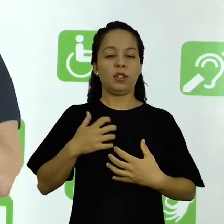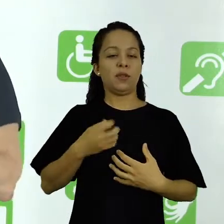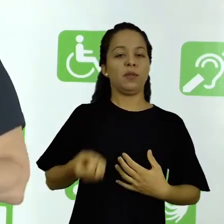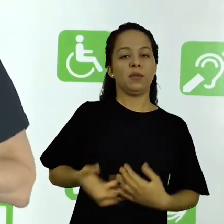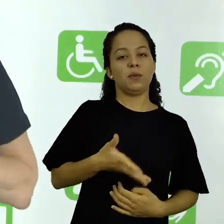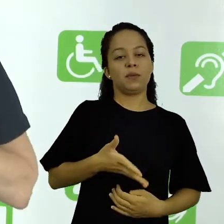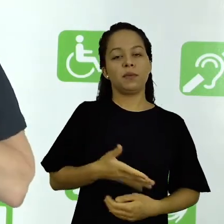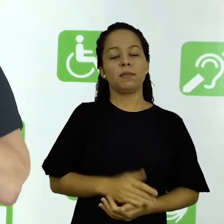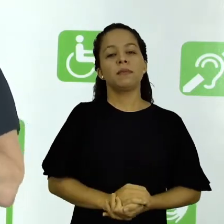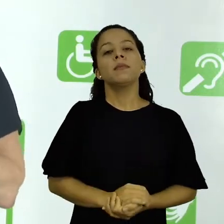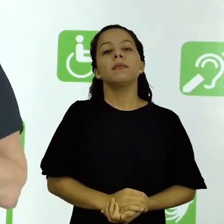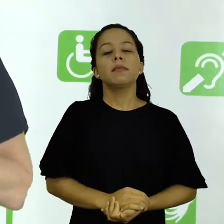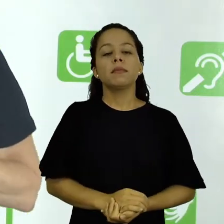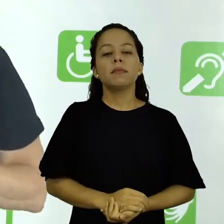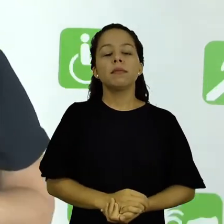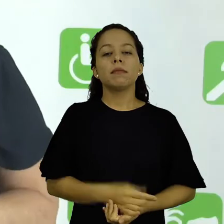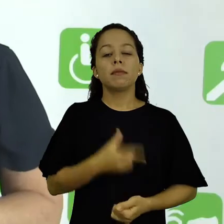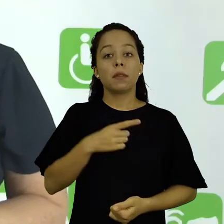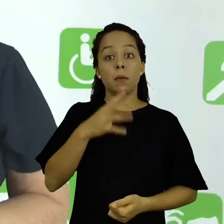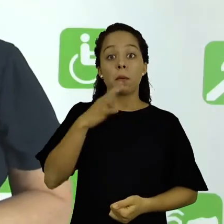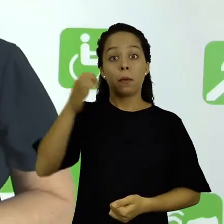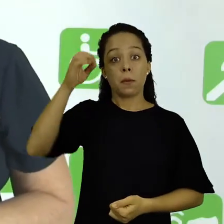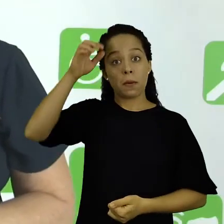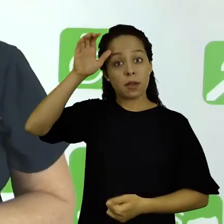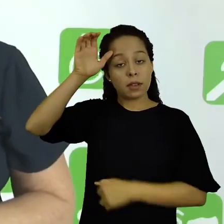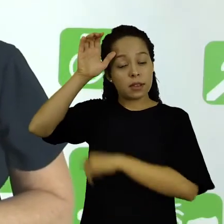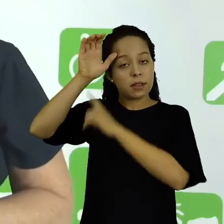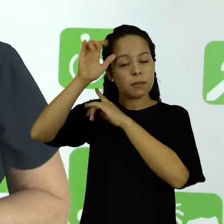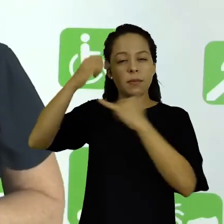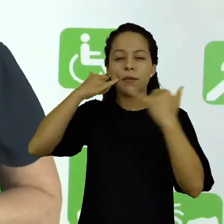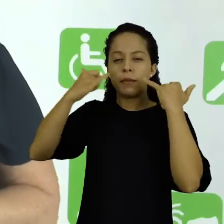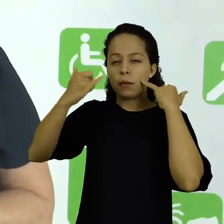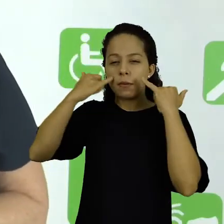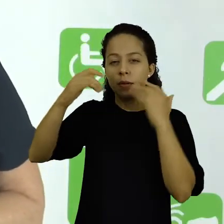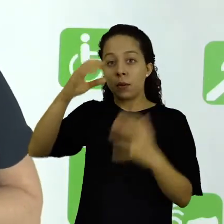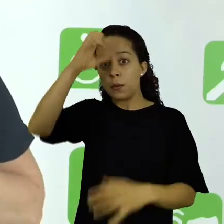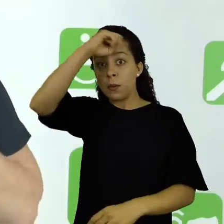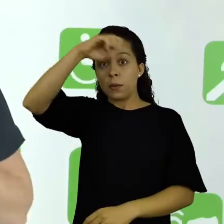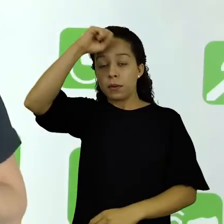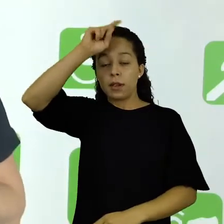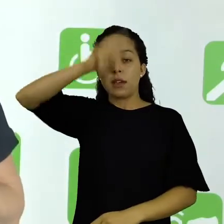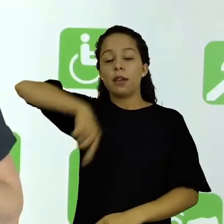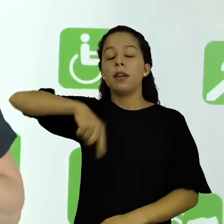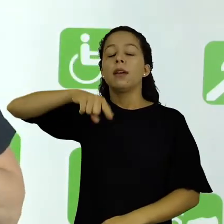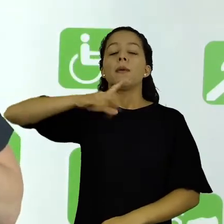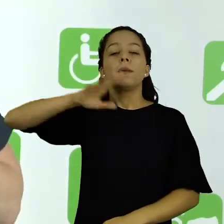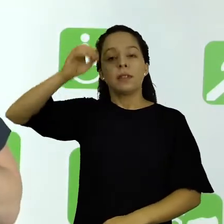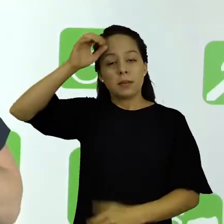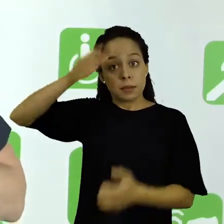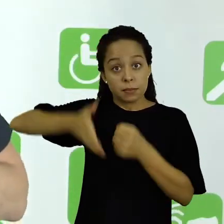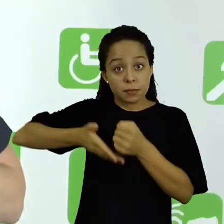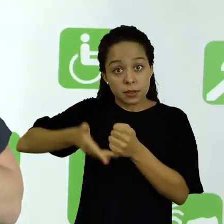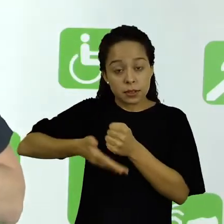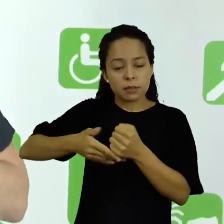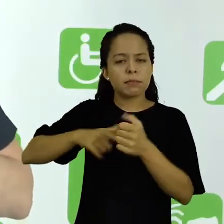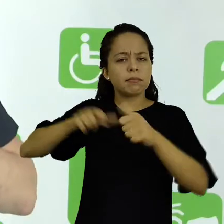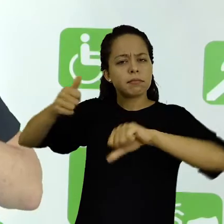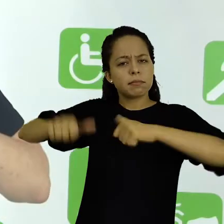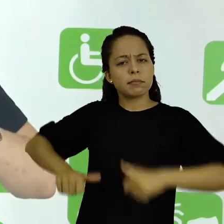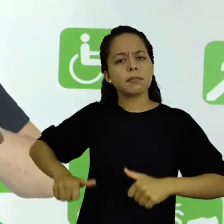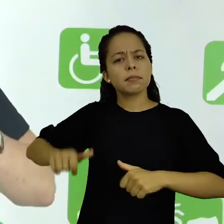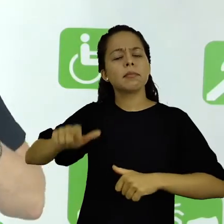solucionar determinados problemas. Os conhecimentos obtidos com as pesquisas básicas, por exemplo em análises